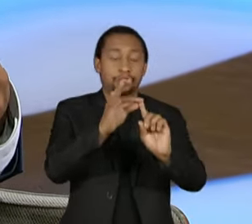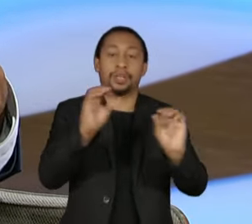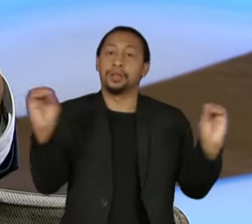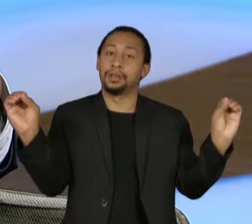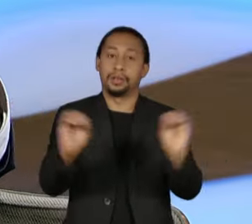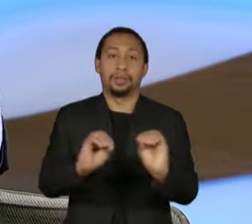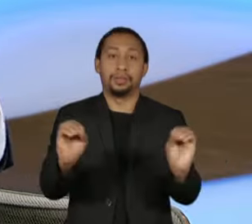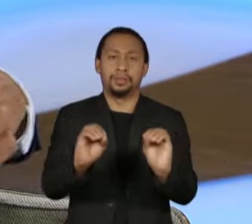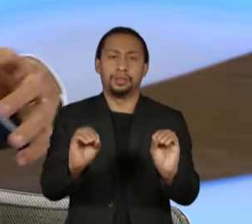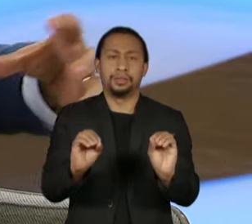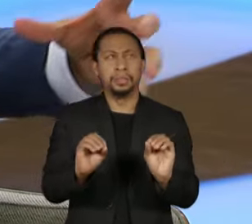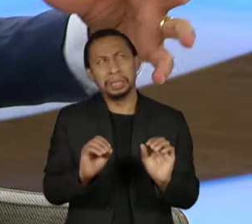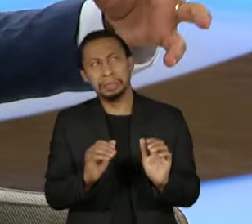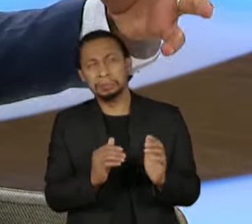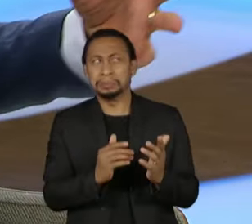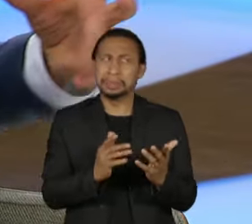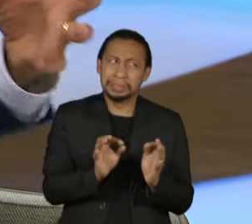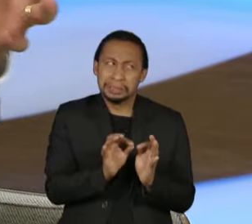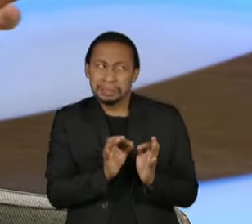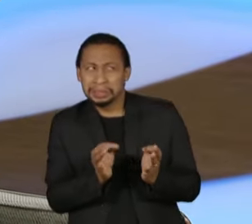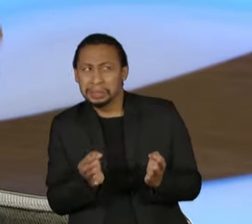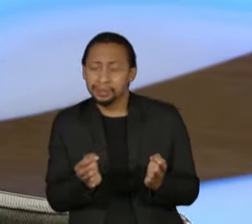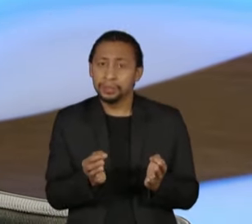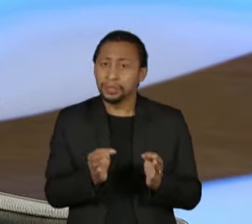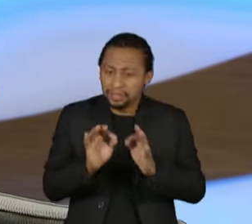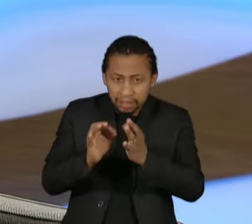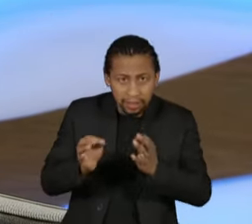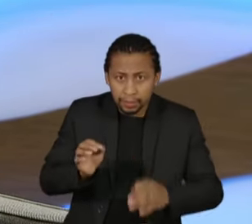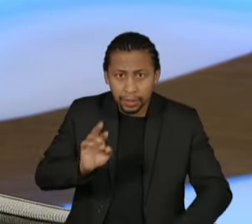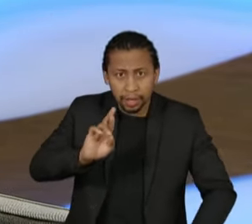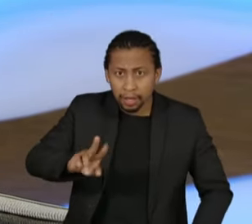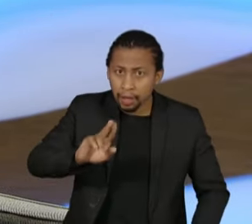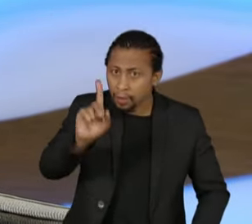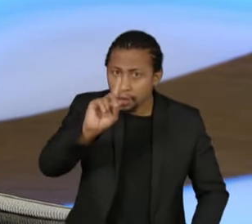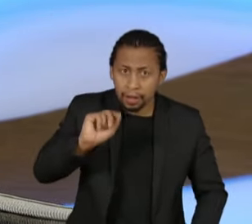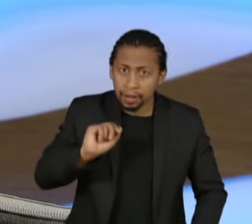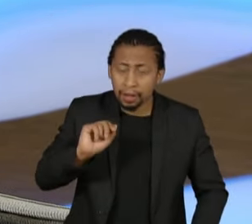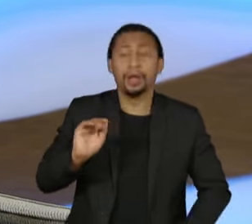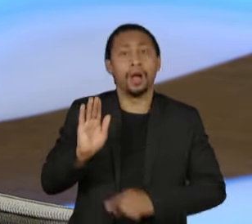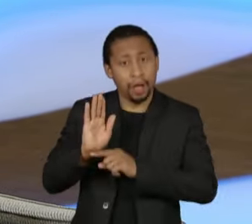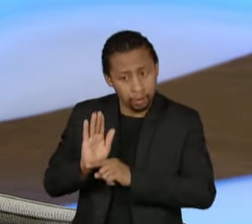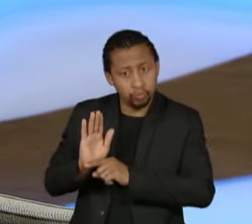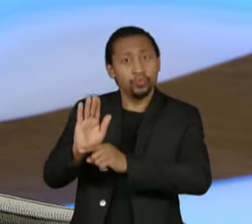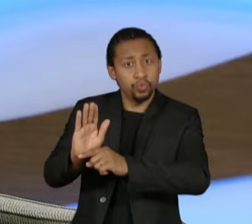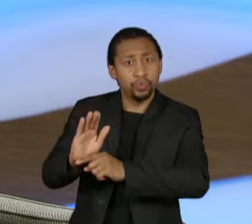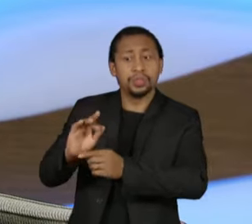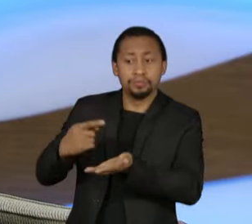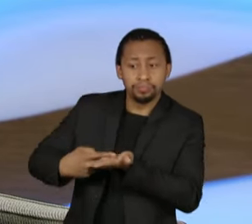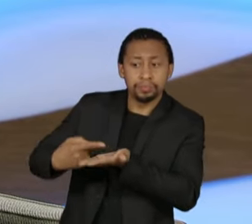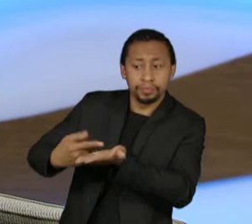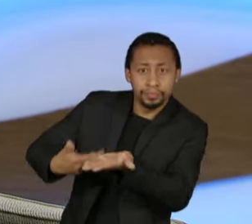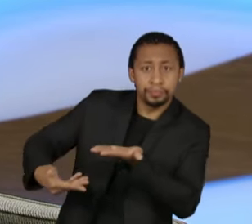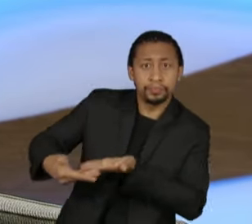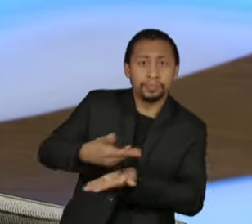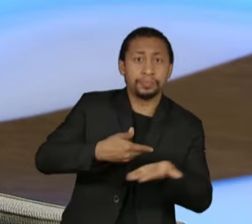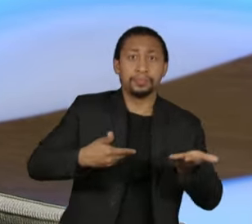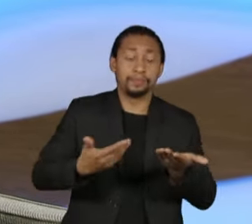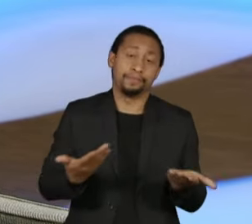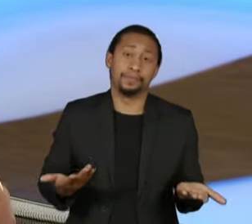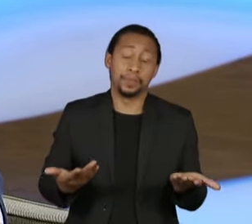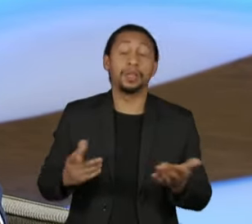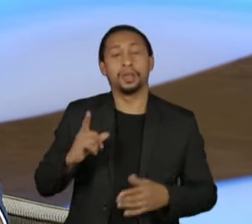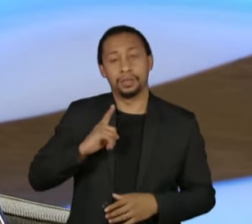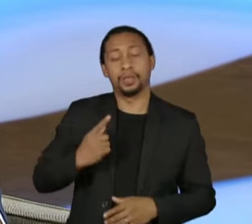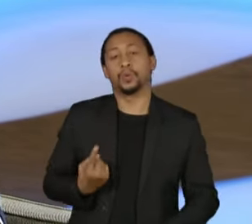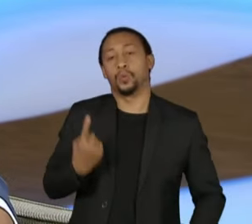mas não é. Ela facilita, ela ajuda no diálogo. Nós temos um presidente do Partido dos Trabalhadores, um